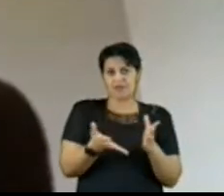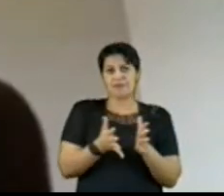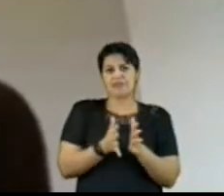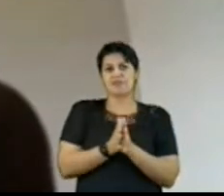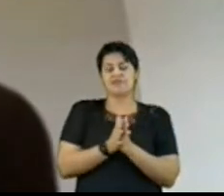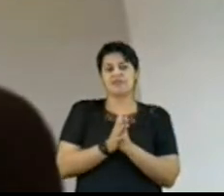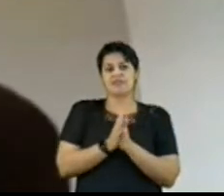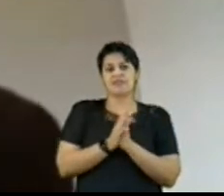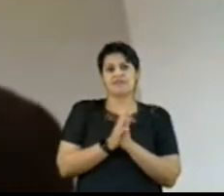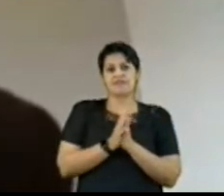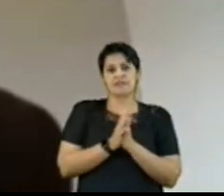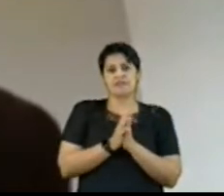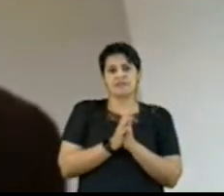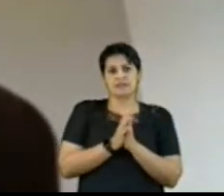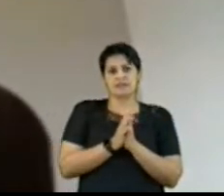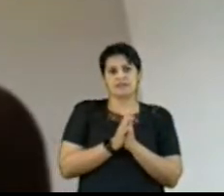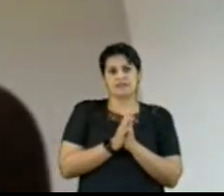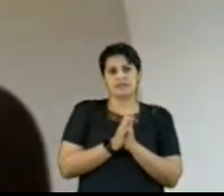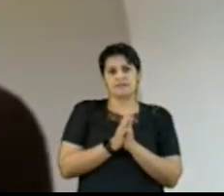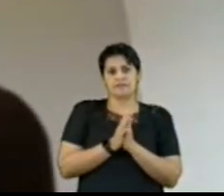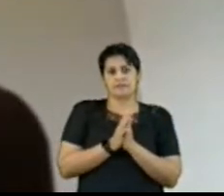documento que fiz juntar aos autos,